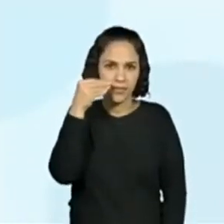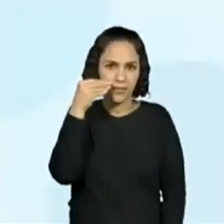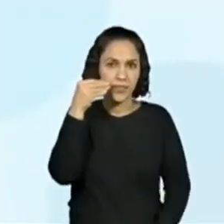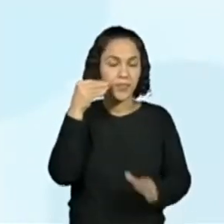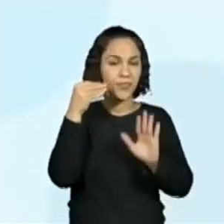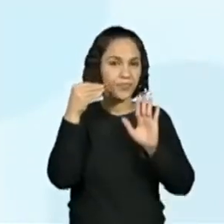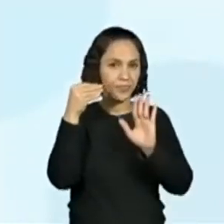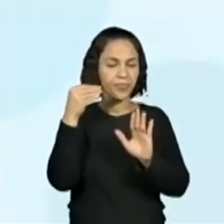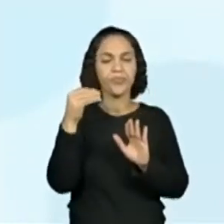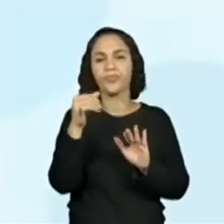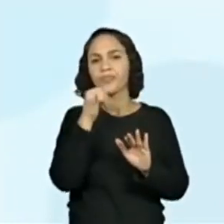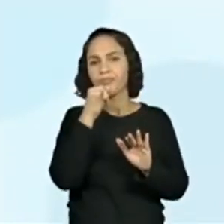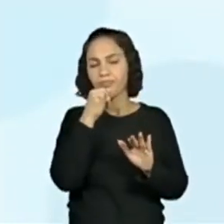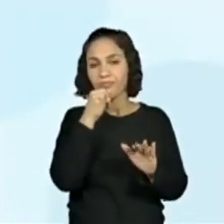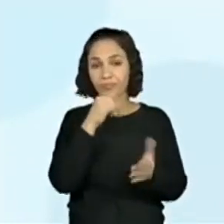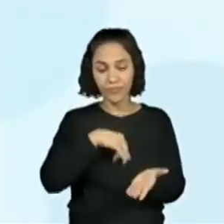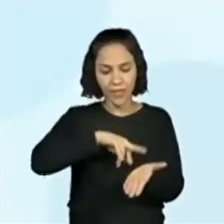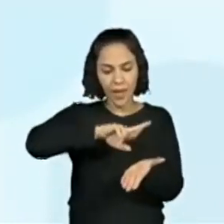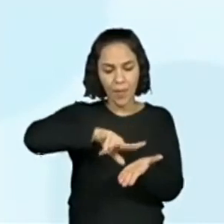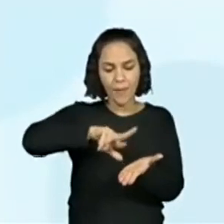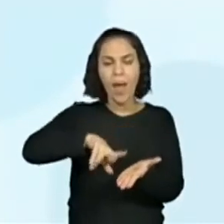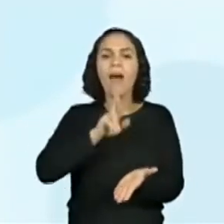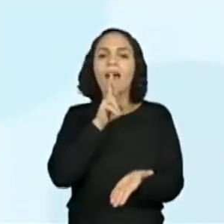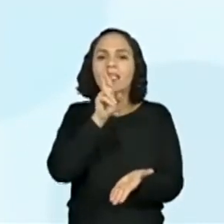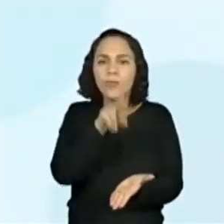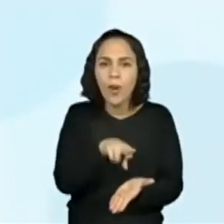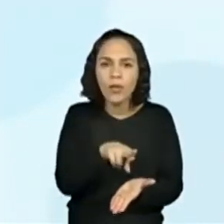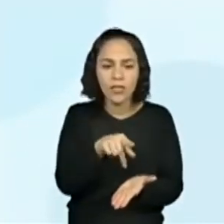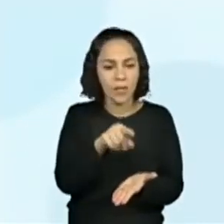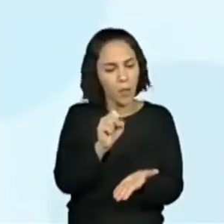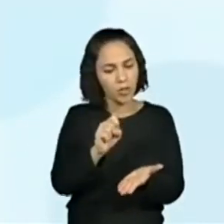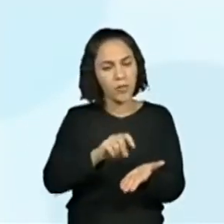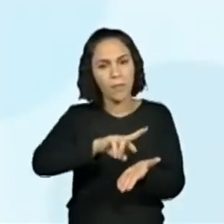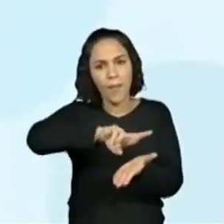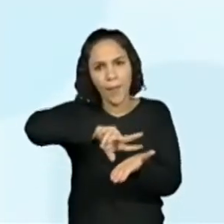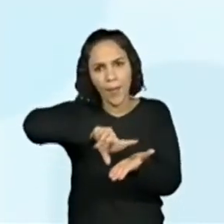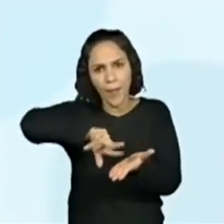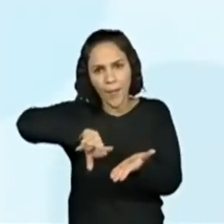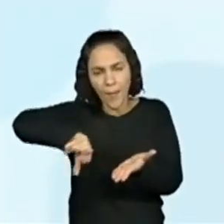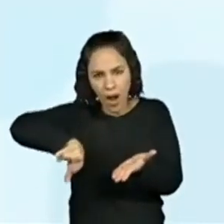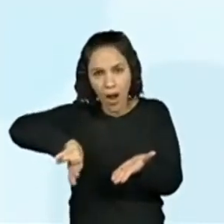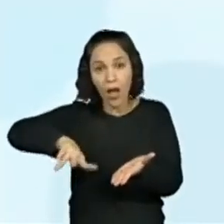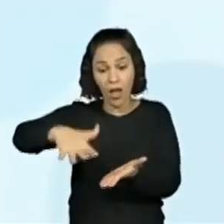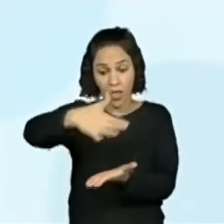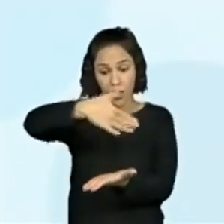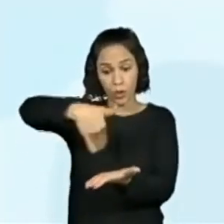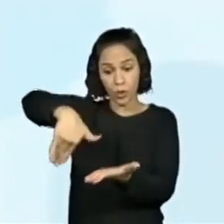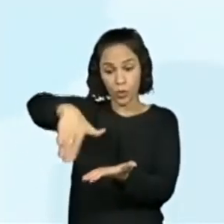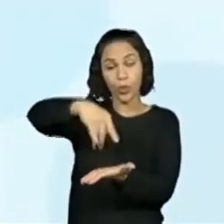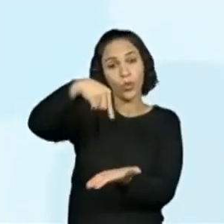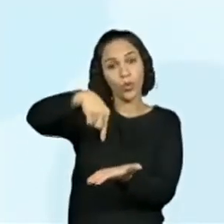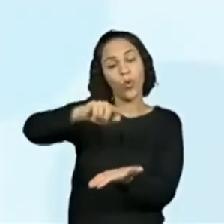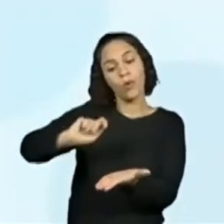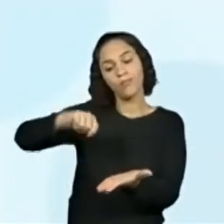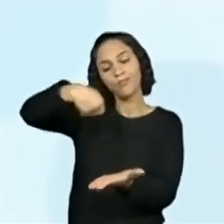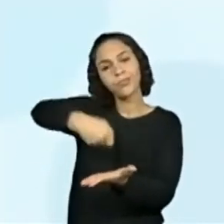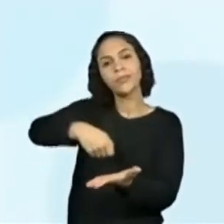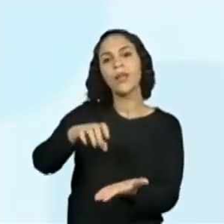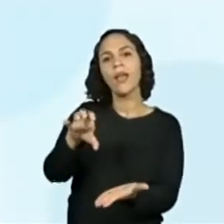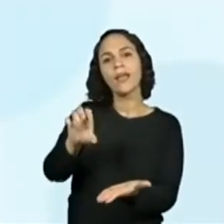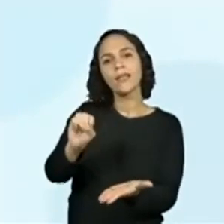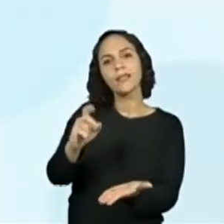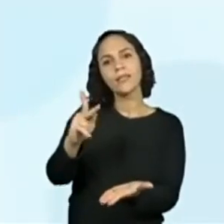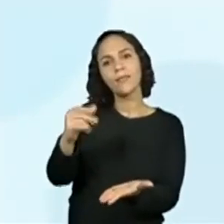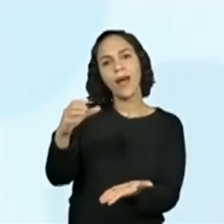o conjunto de possíveis resultados se chama Espaço Amostral, certo? E aí que a gente tem alguns